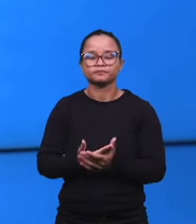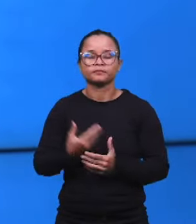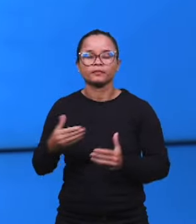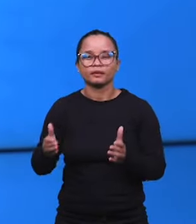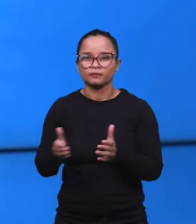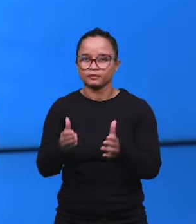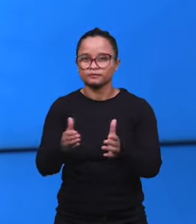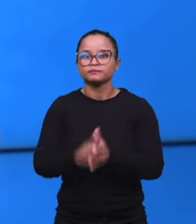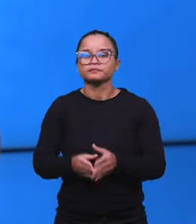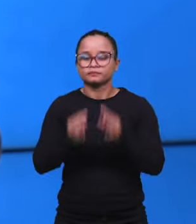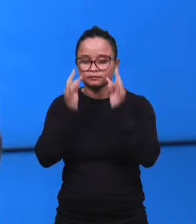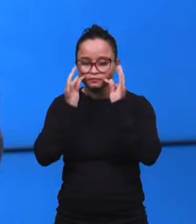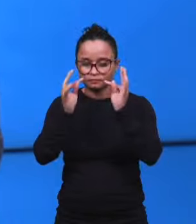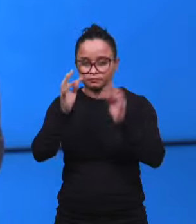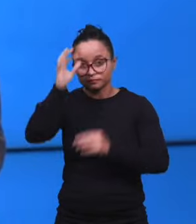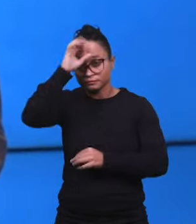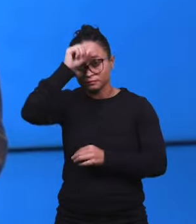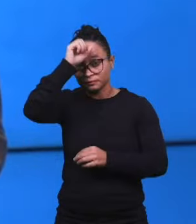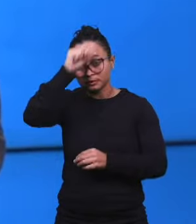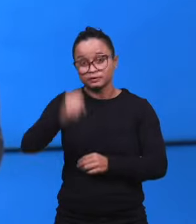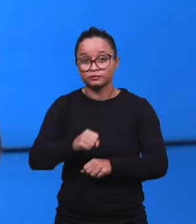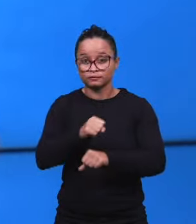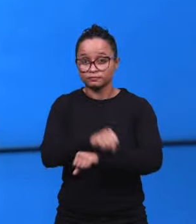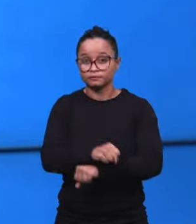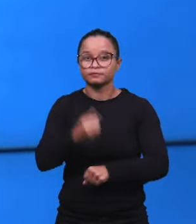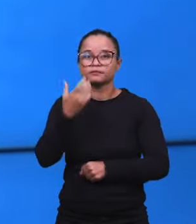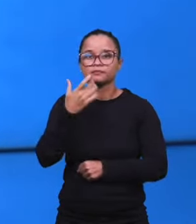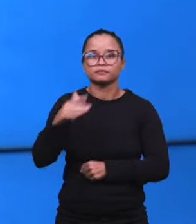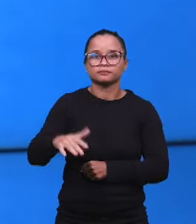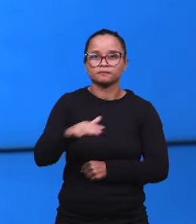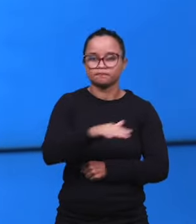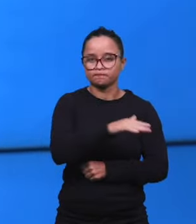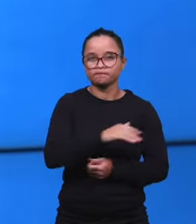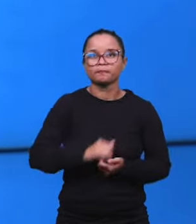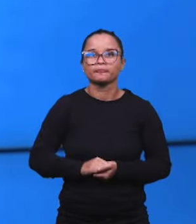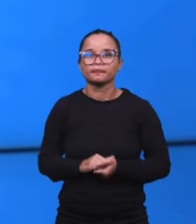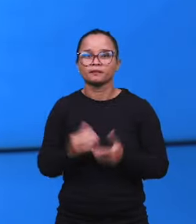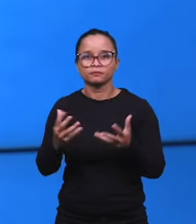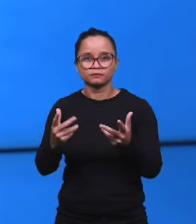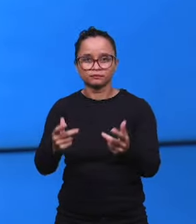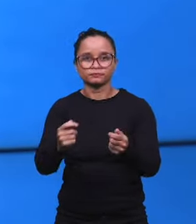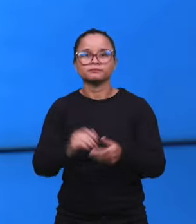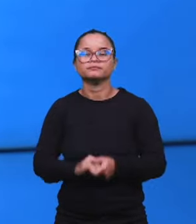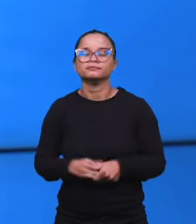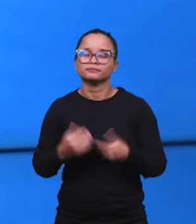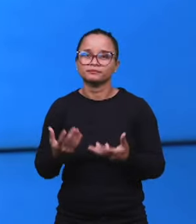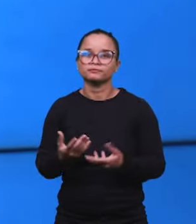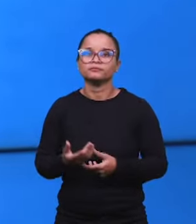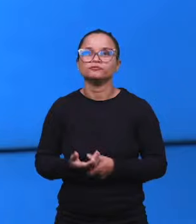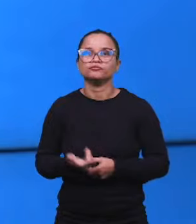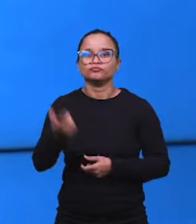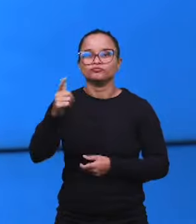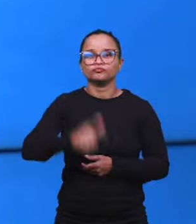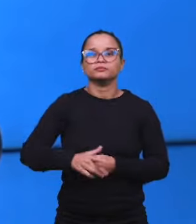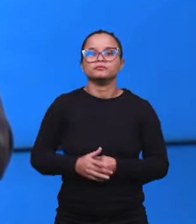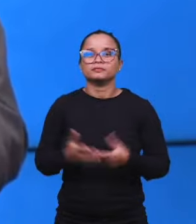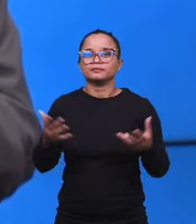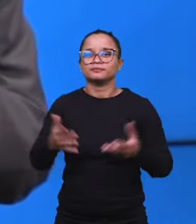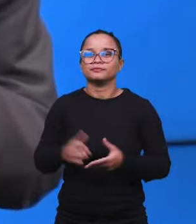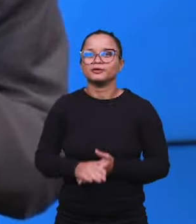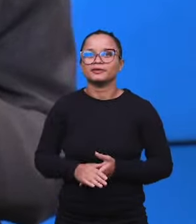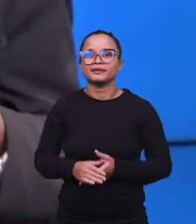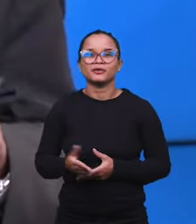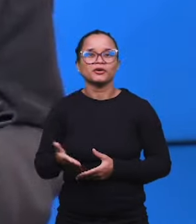ruas já testificando daquilo que aprendeu no seminário das crianças. Que coisa maravilhosa! Eu quero também devolver aqui para